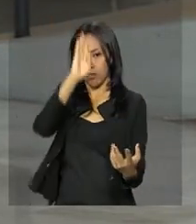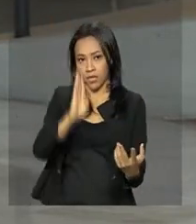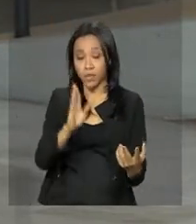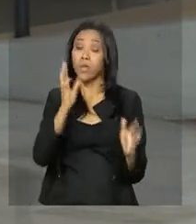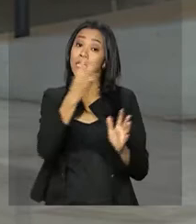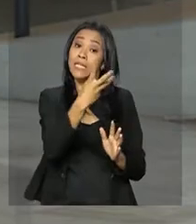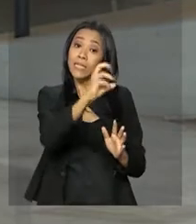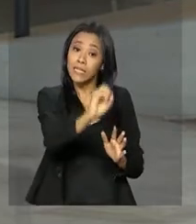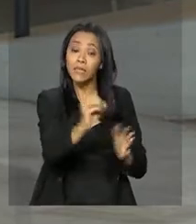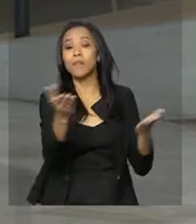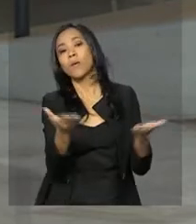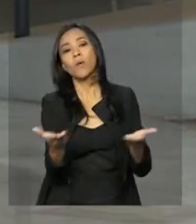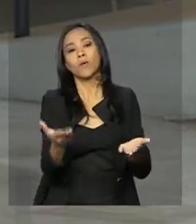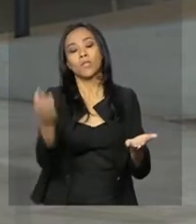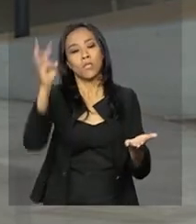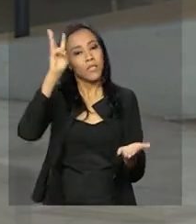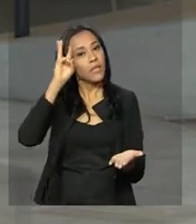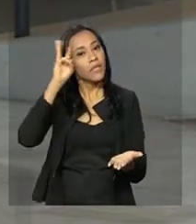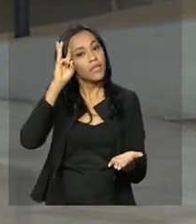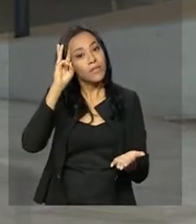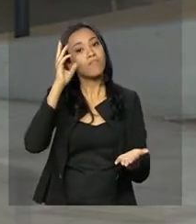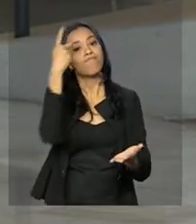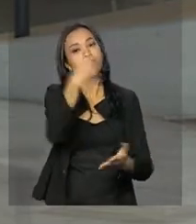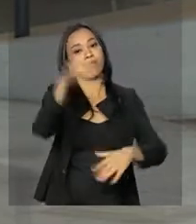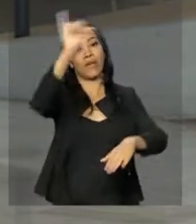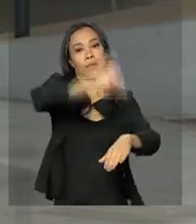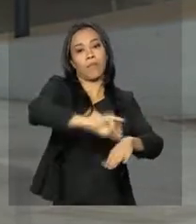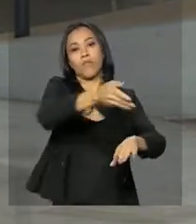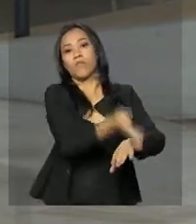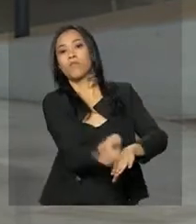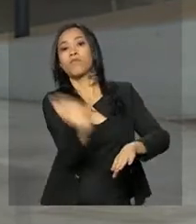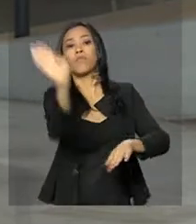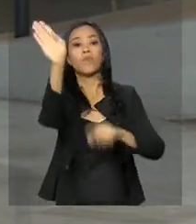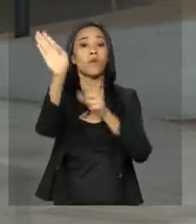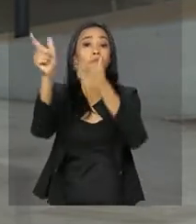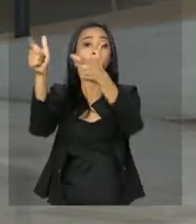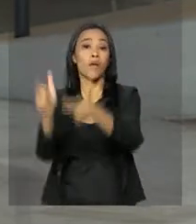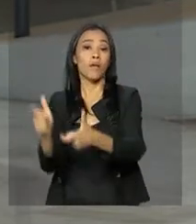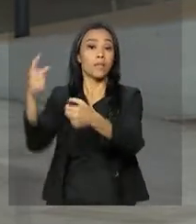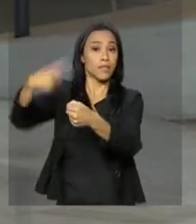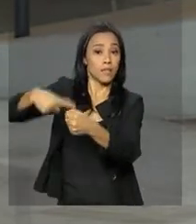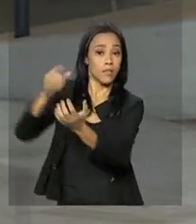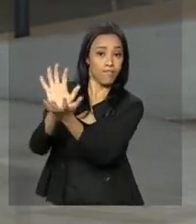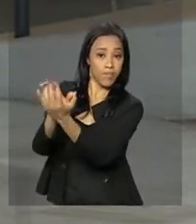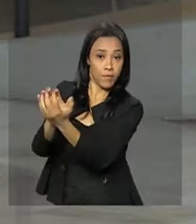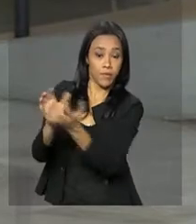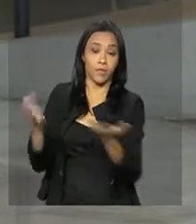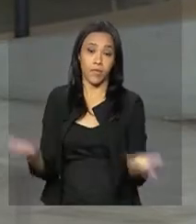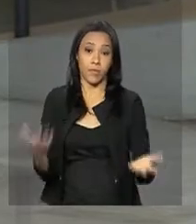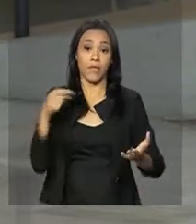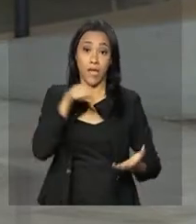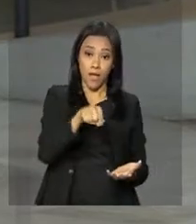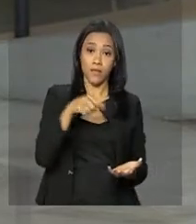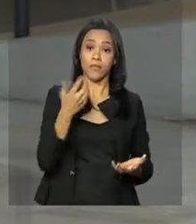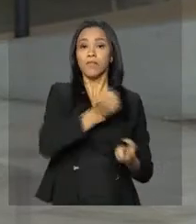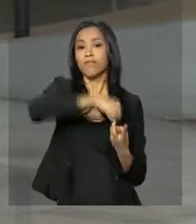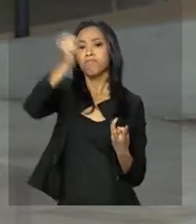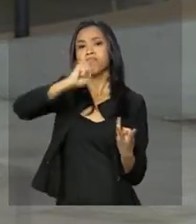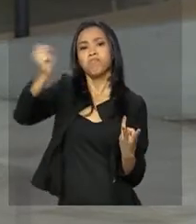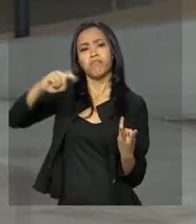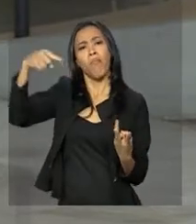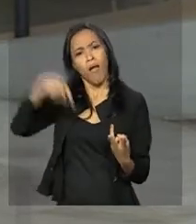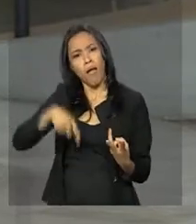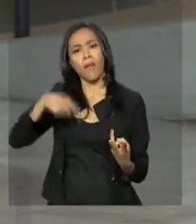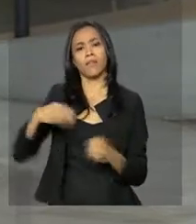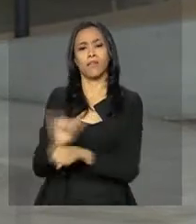saíram hoje, nesta terça-feira, de Boa Vista para Igarassu, Pernambuco. A interiorização é uma das medidas adotadas